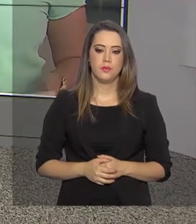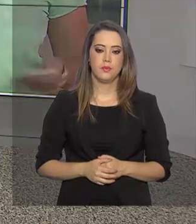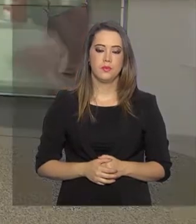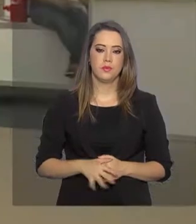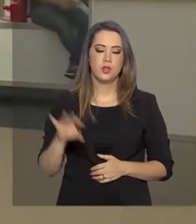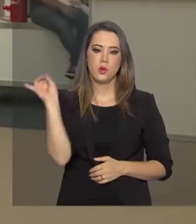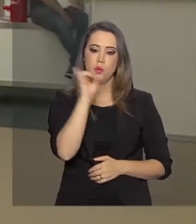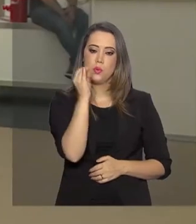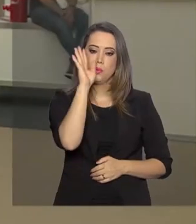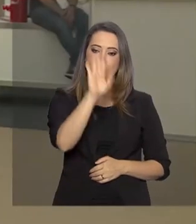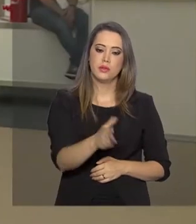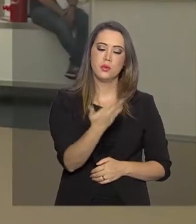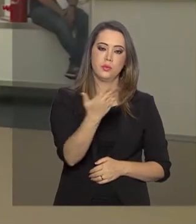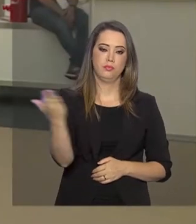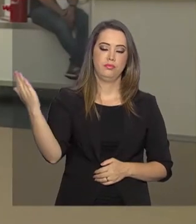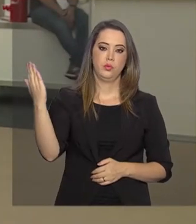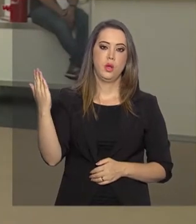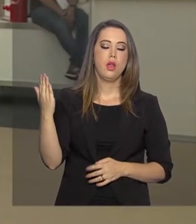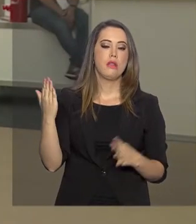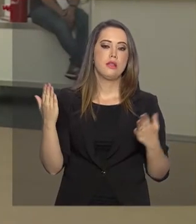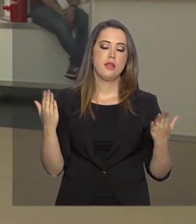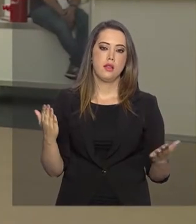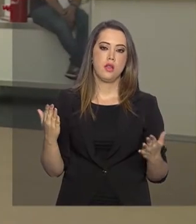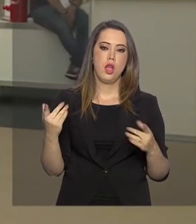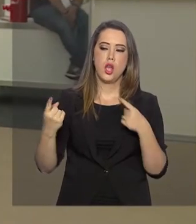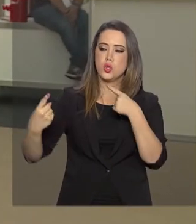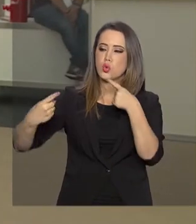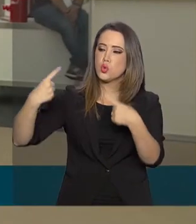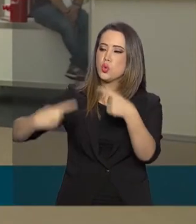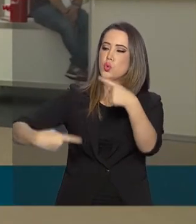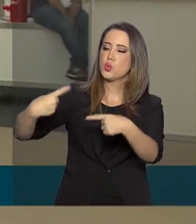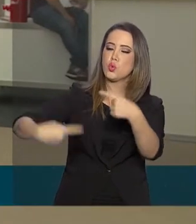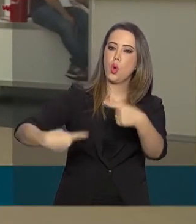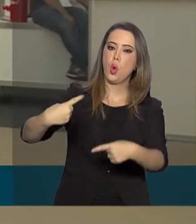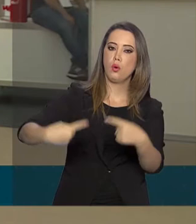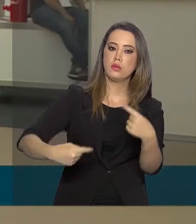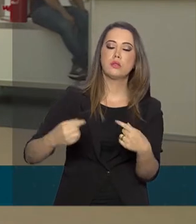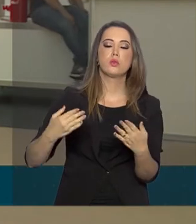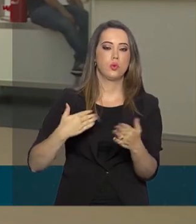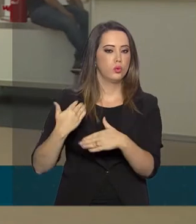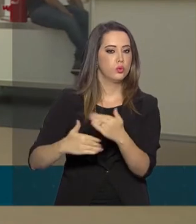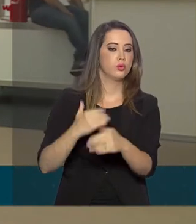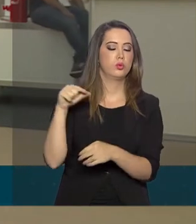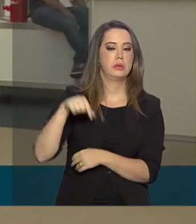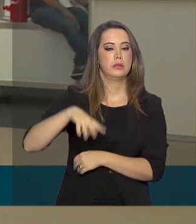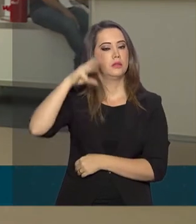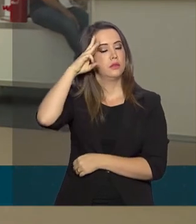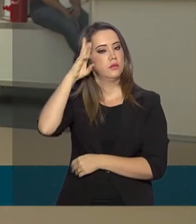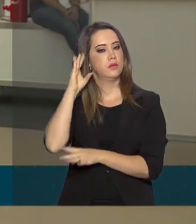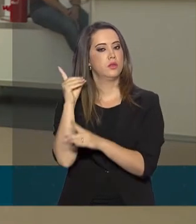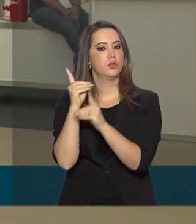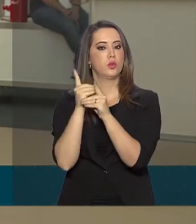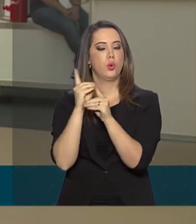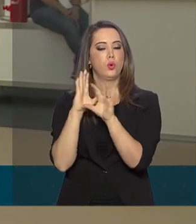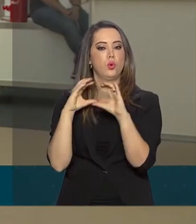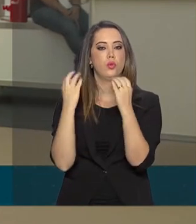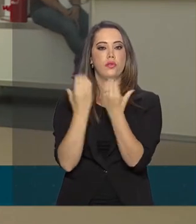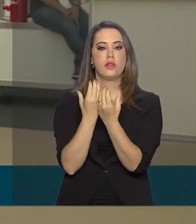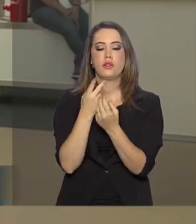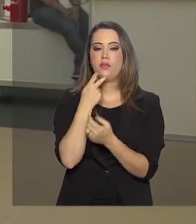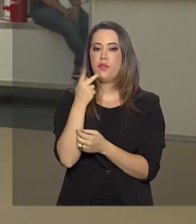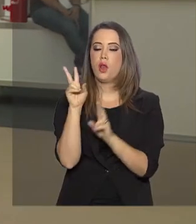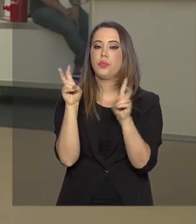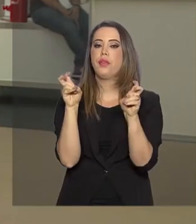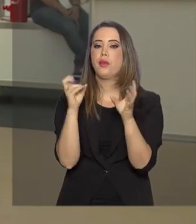Olá, boa tarde. Boa tarde a todos. Olha, as discussões continuam nessa terça-feira aqui, nesse encontro, nessa conferência sobre incêndios